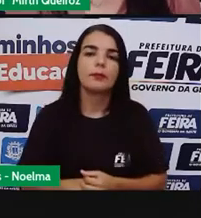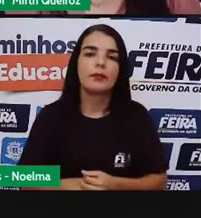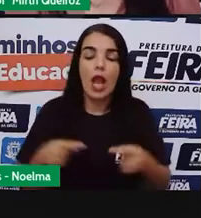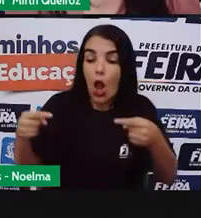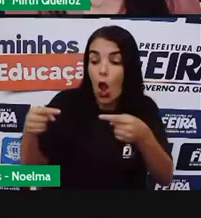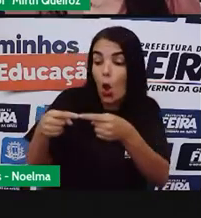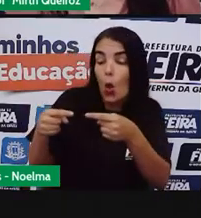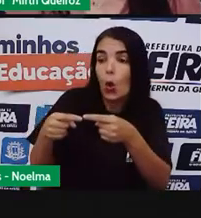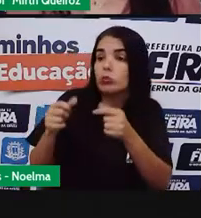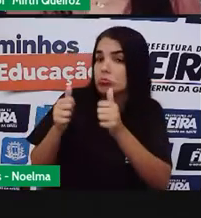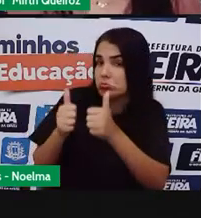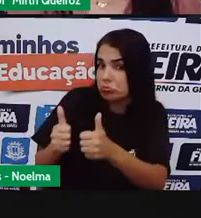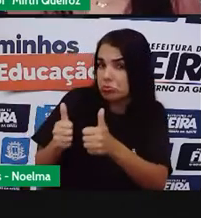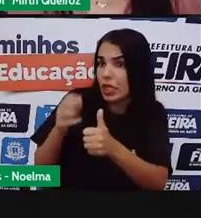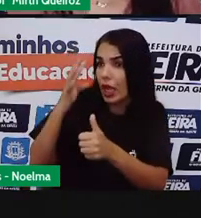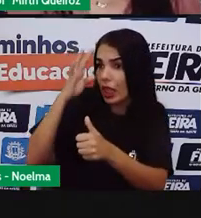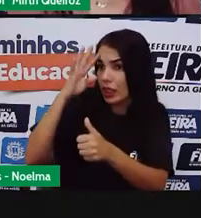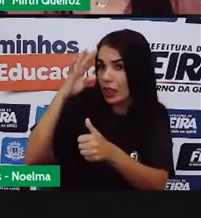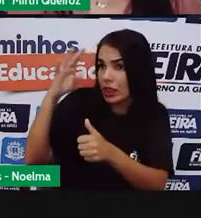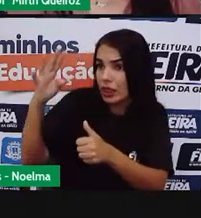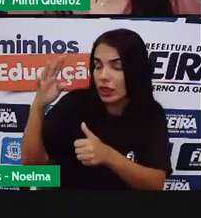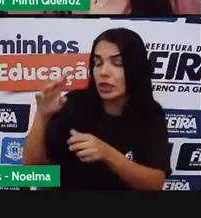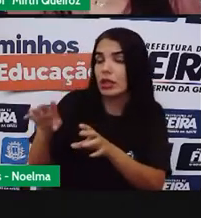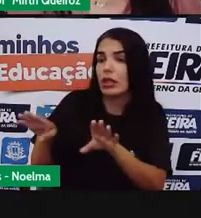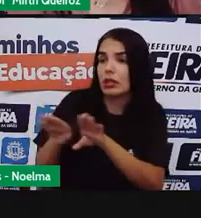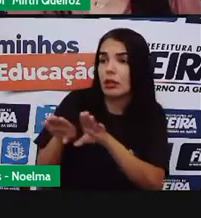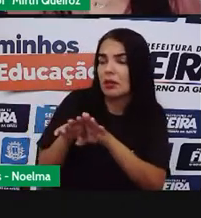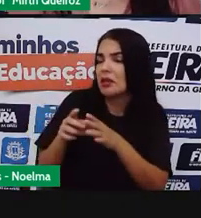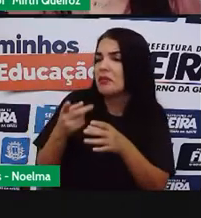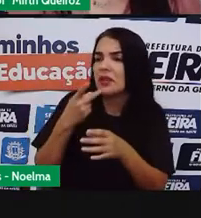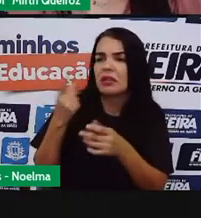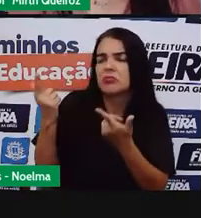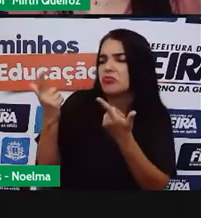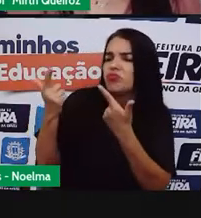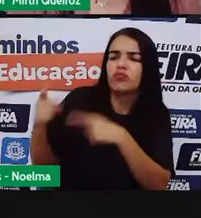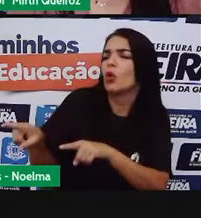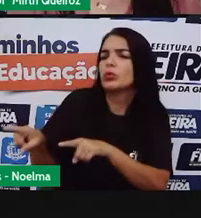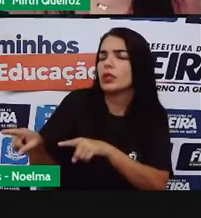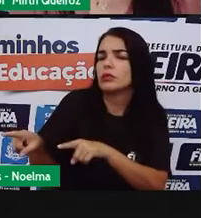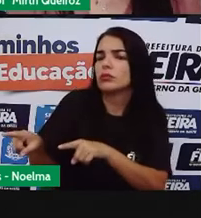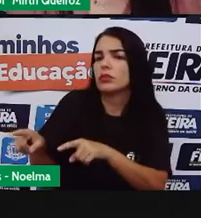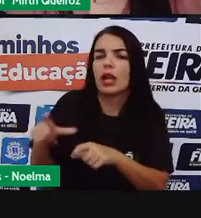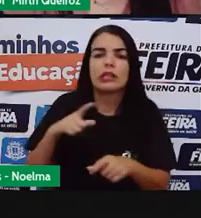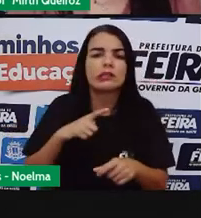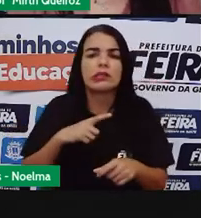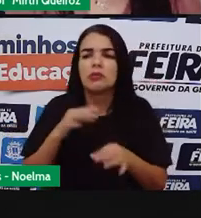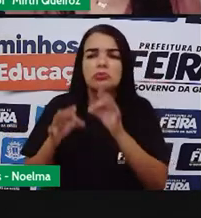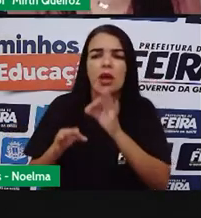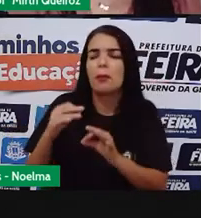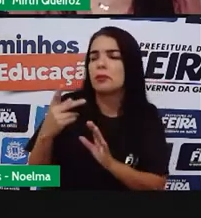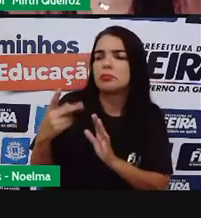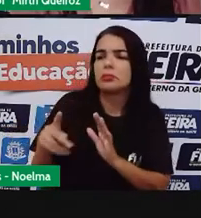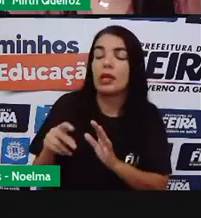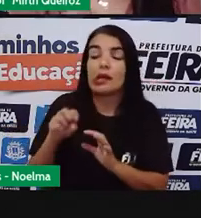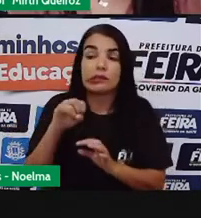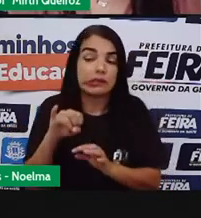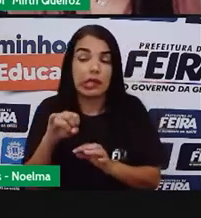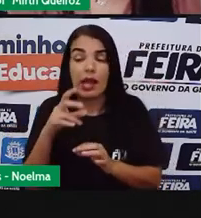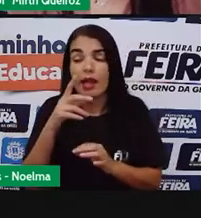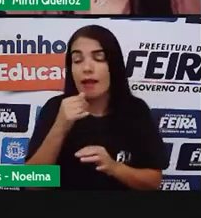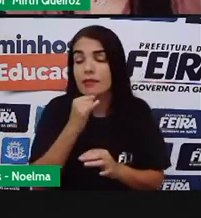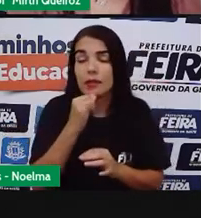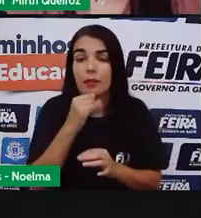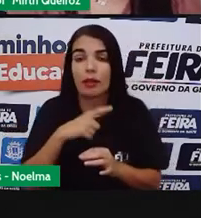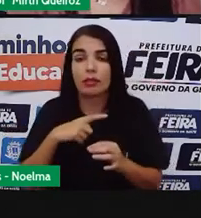Concordando e também discordando das ideias expostas por ele, né? Conforme o seu próprio julgamento. Tem algo escrito, não significa que ele é algo escrito ou que você